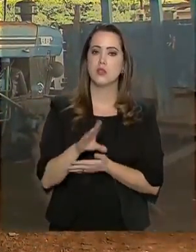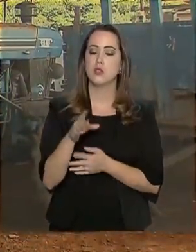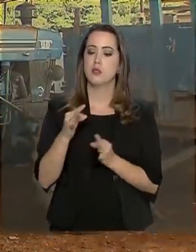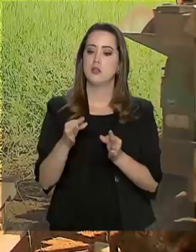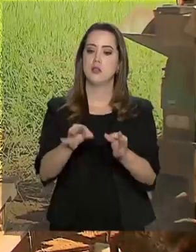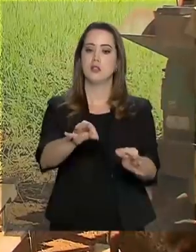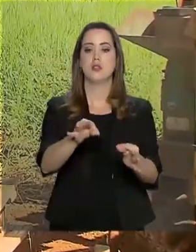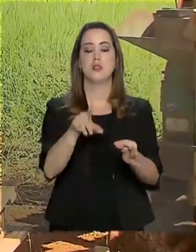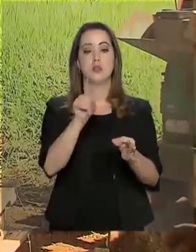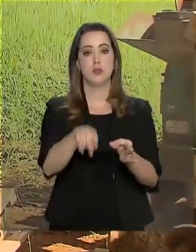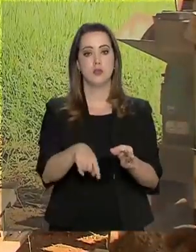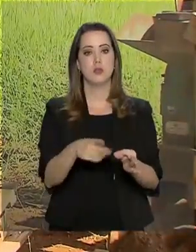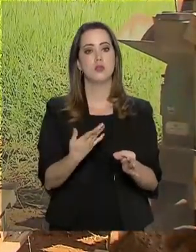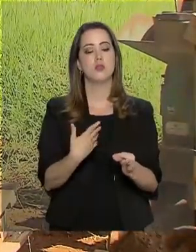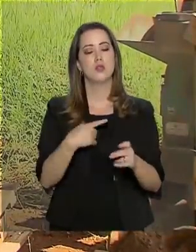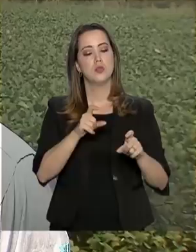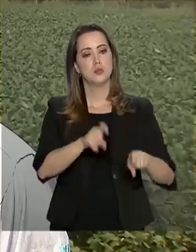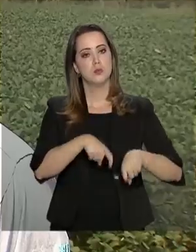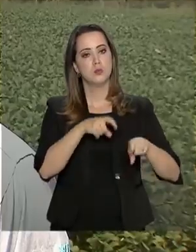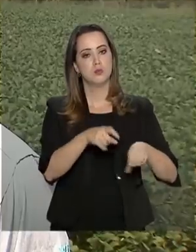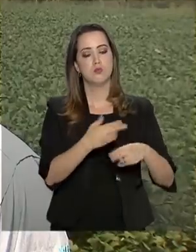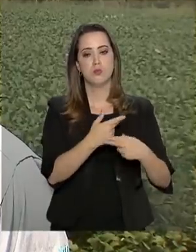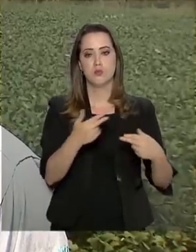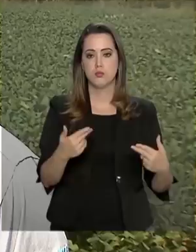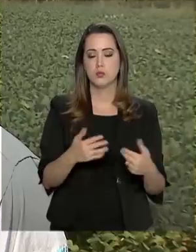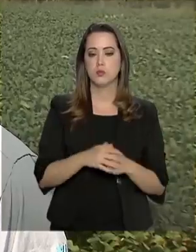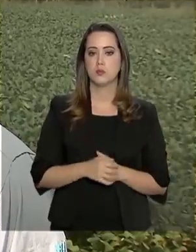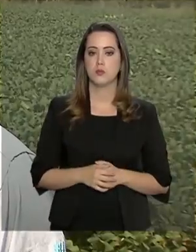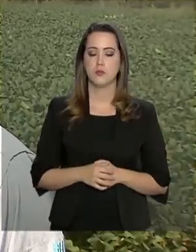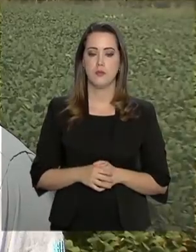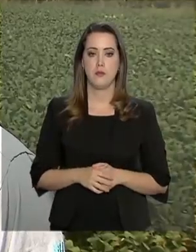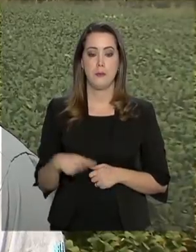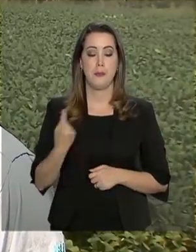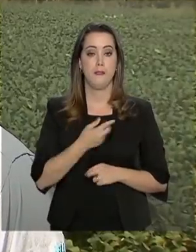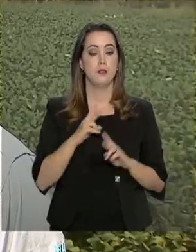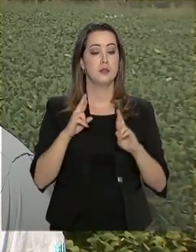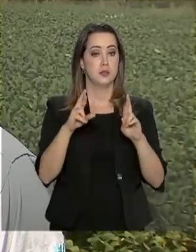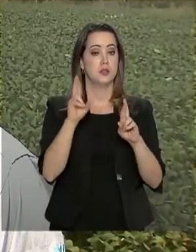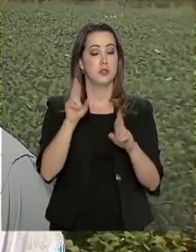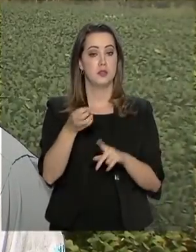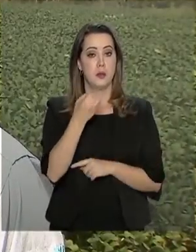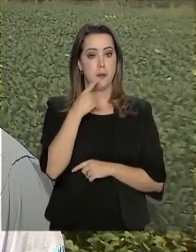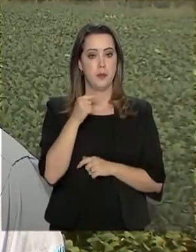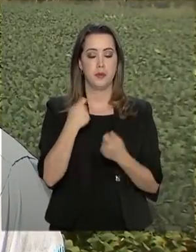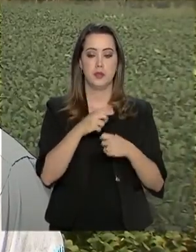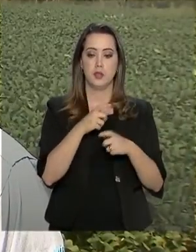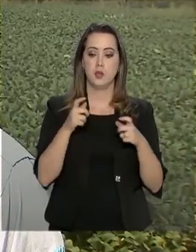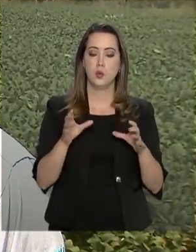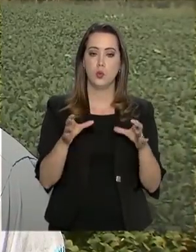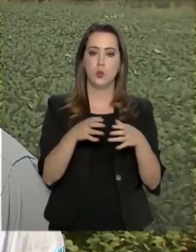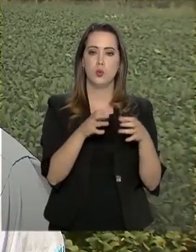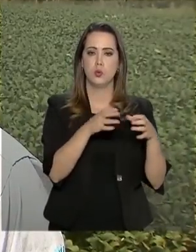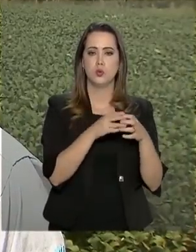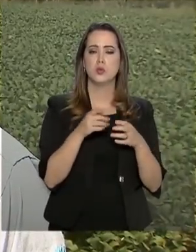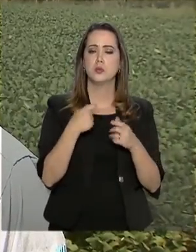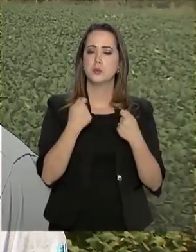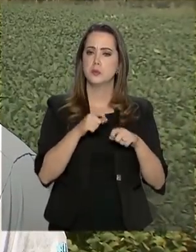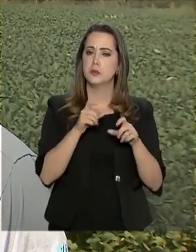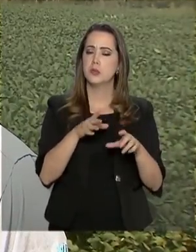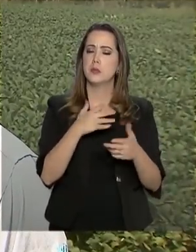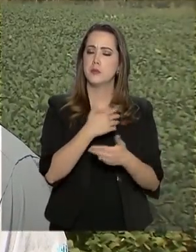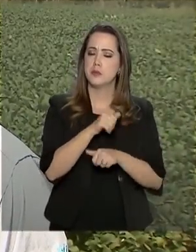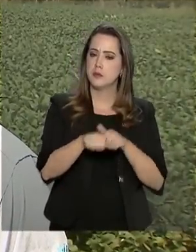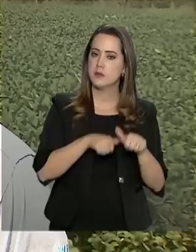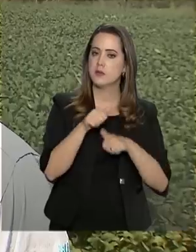tecnologia e infraestrutura. Minha expectativa é muito boa. Nós temos muitas áreas ainda a ser exploradas, principalmente de passagens degradadas,